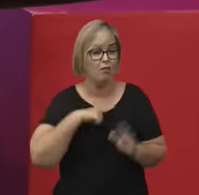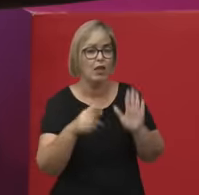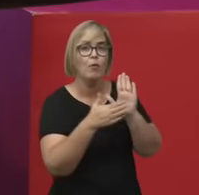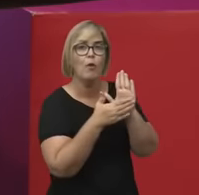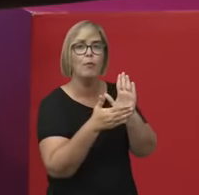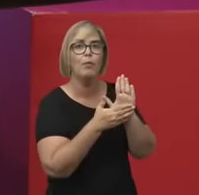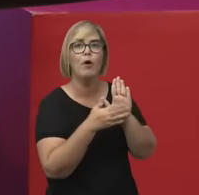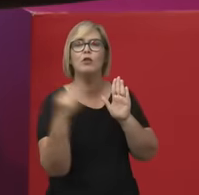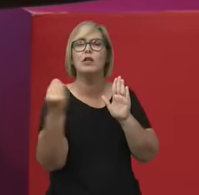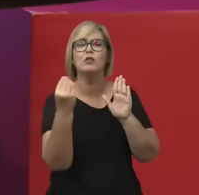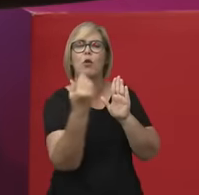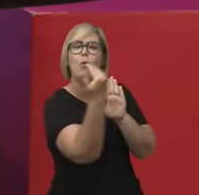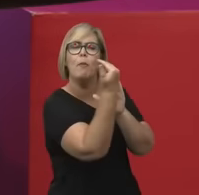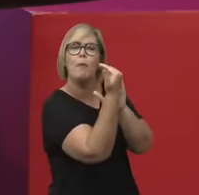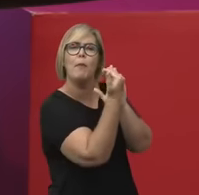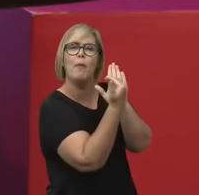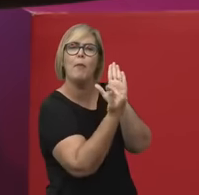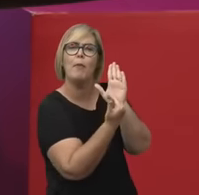política pública para o Brasil.